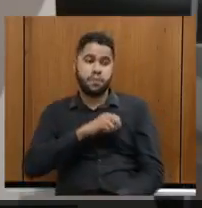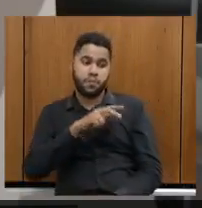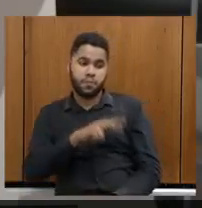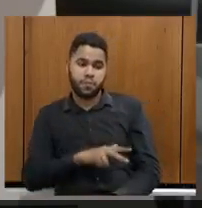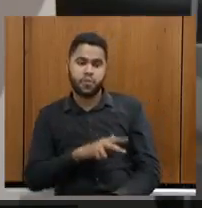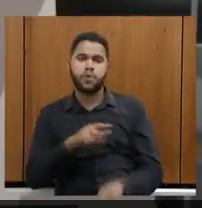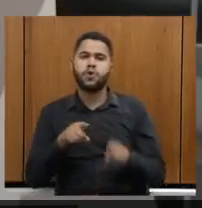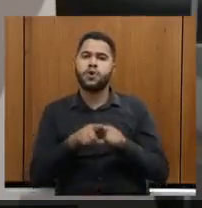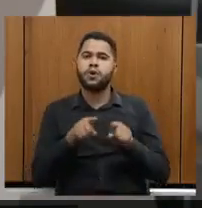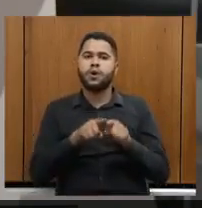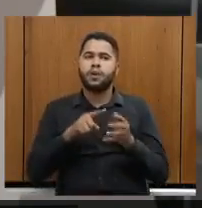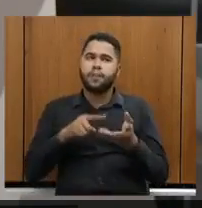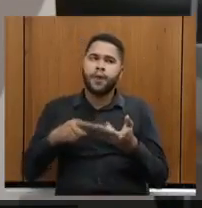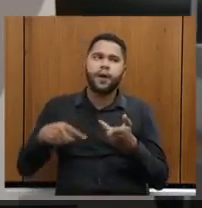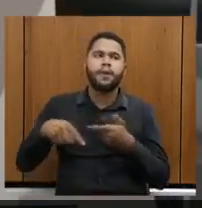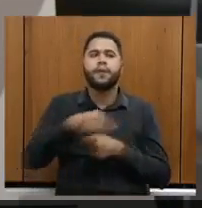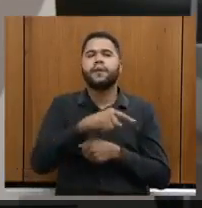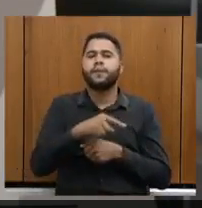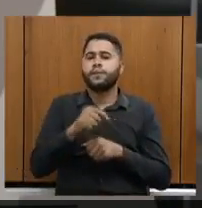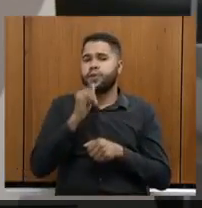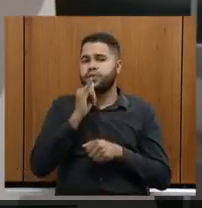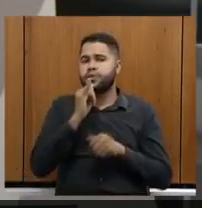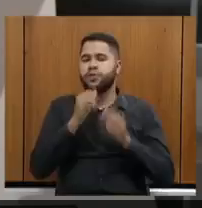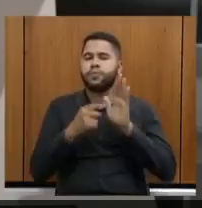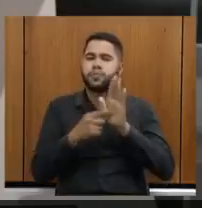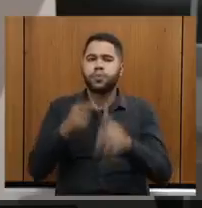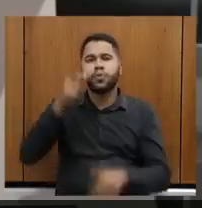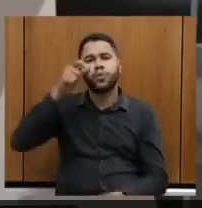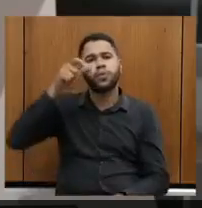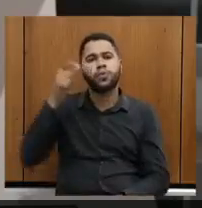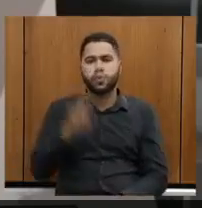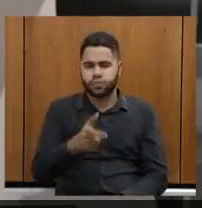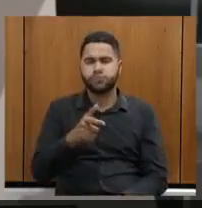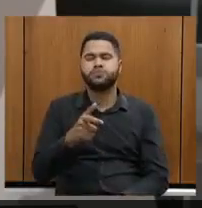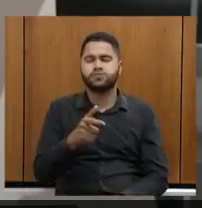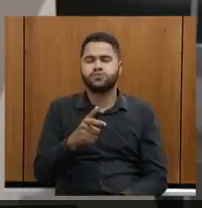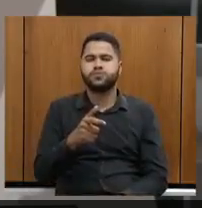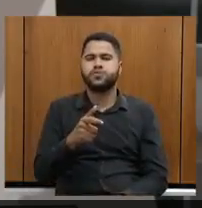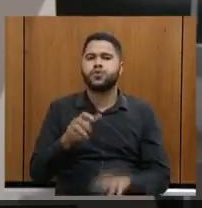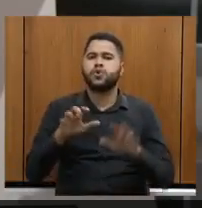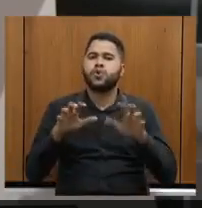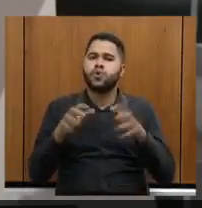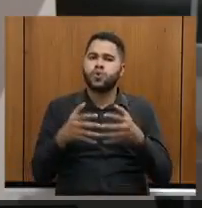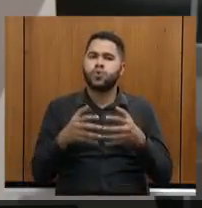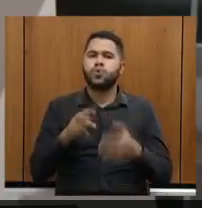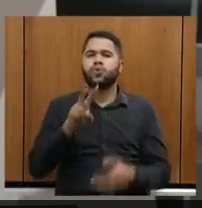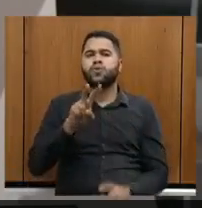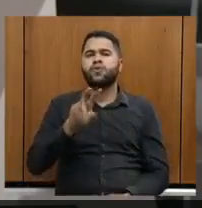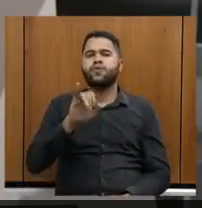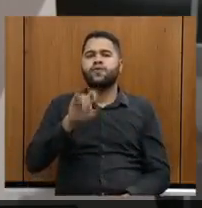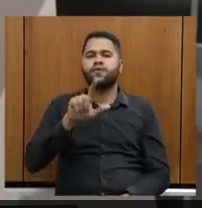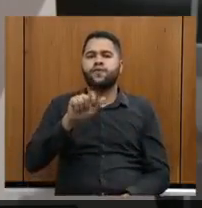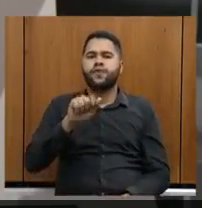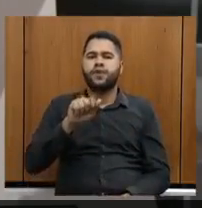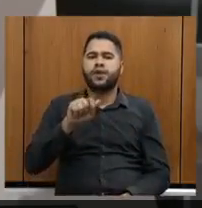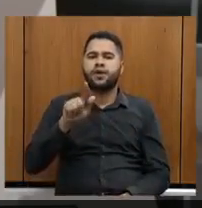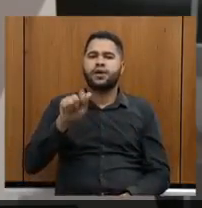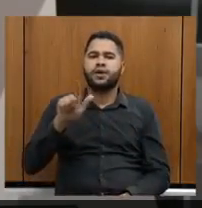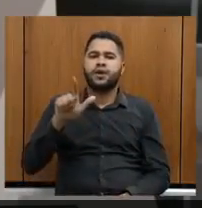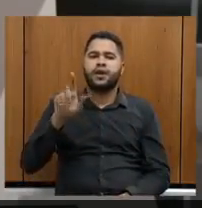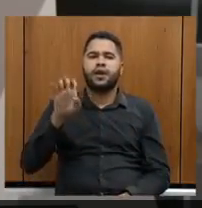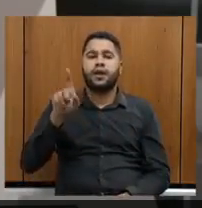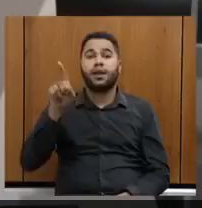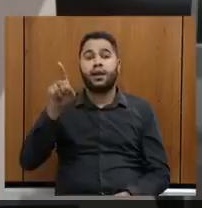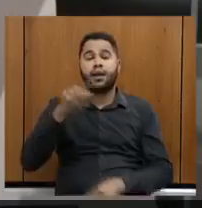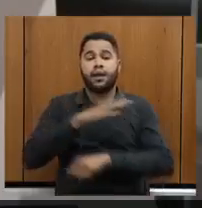imenso. Posso exemplificar o interesse que o grupo Vila Galé, Tempo Brumadinho, já